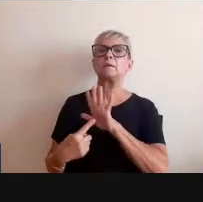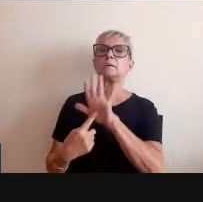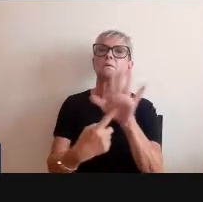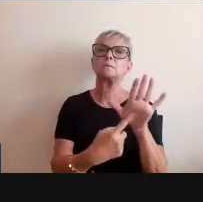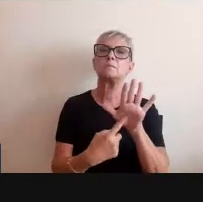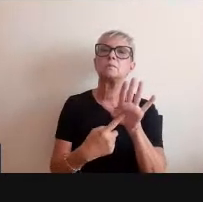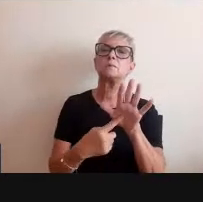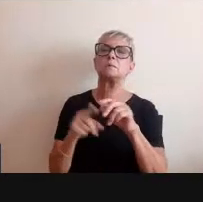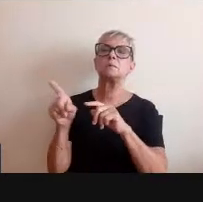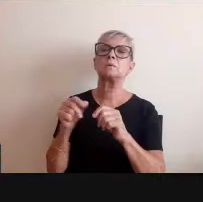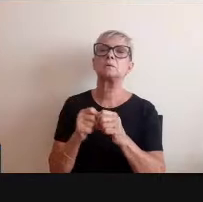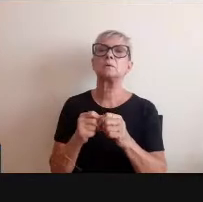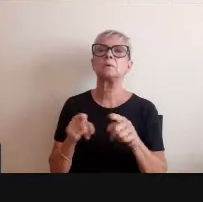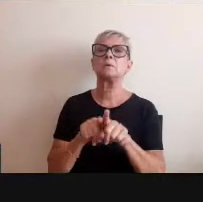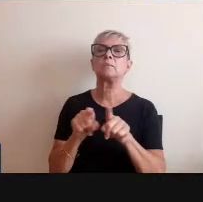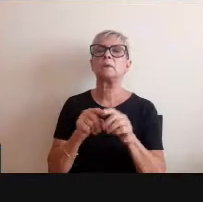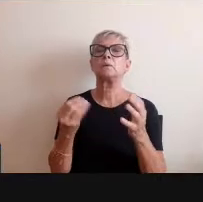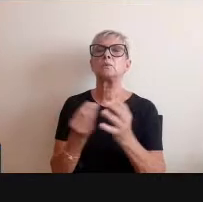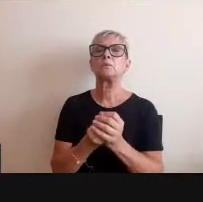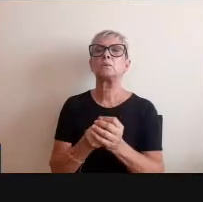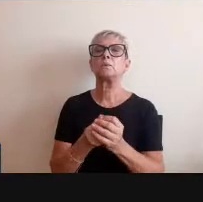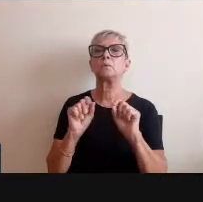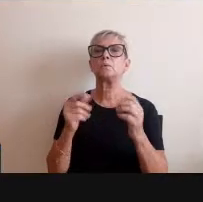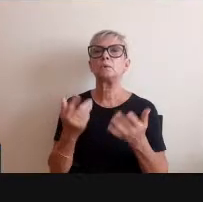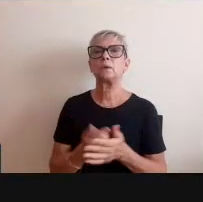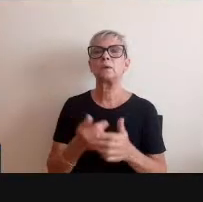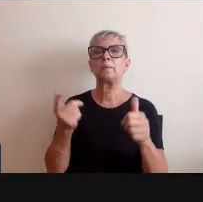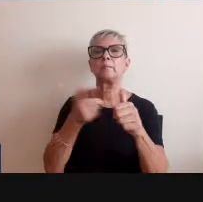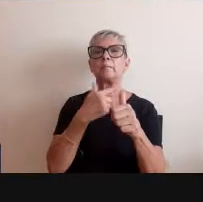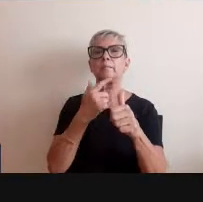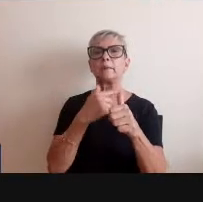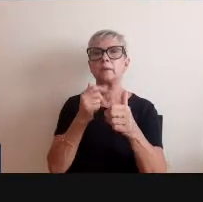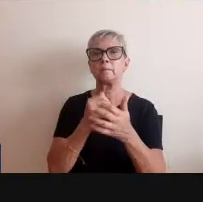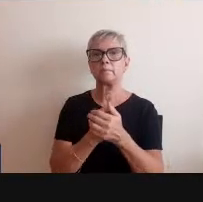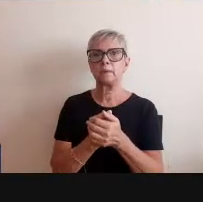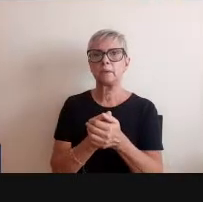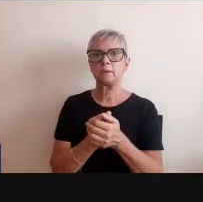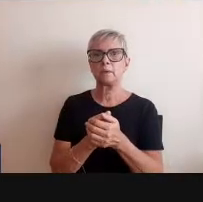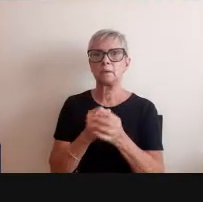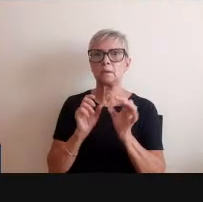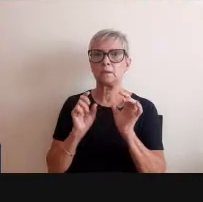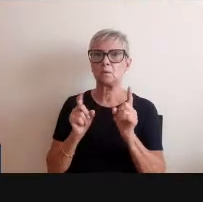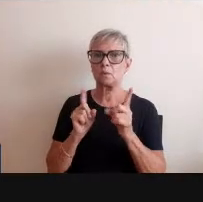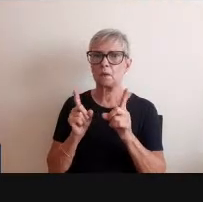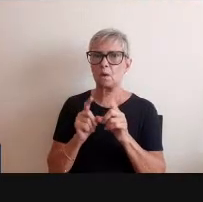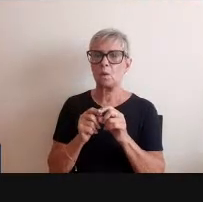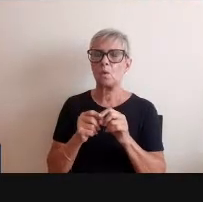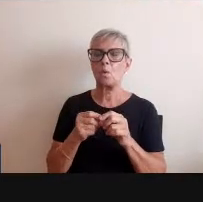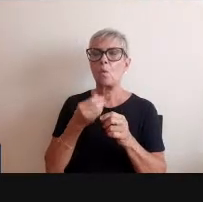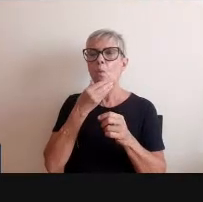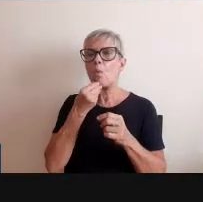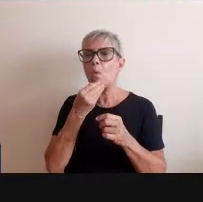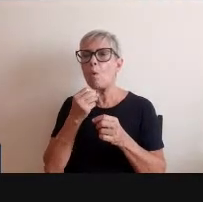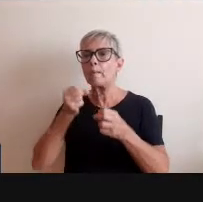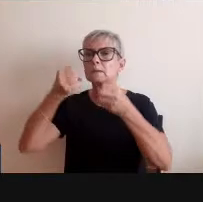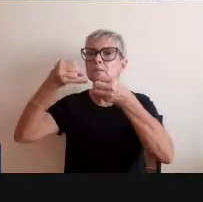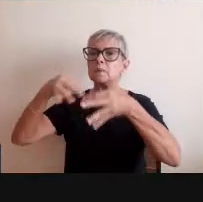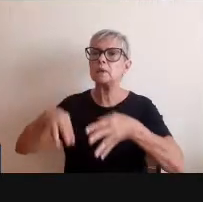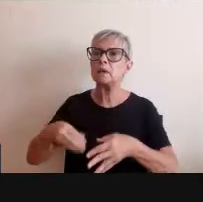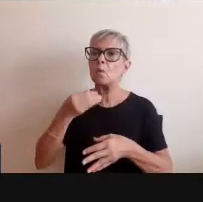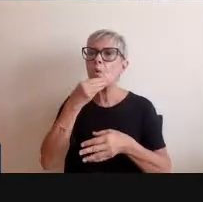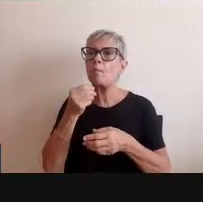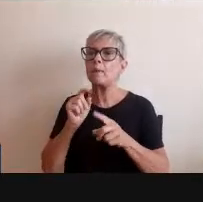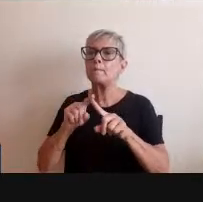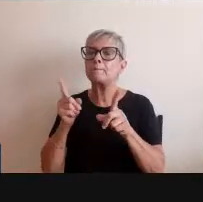faz quatro exposições a primeira ele fala assim não é o homem explicar o homem é o homem mas é perguntar o que é o homem